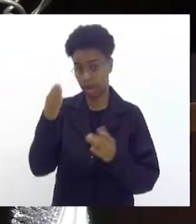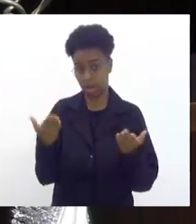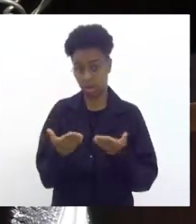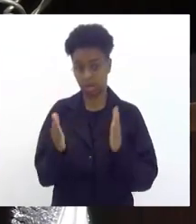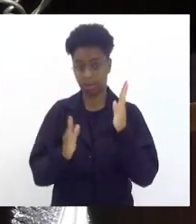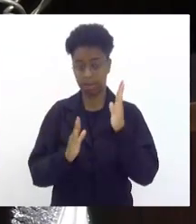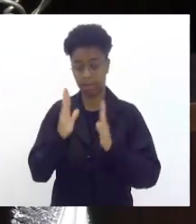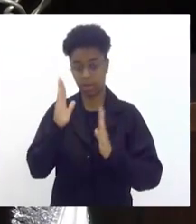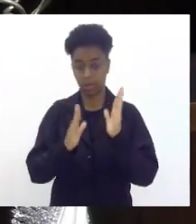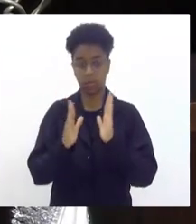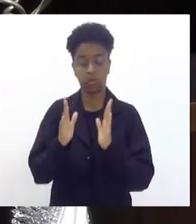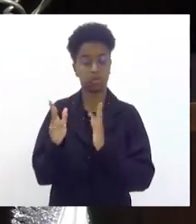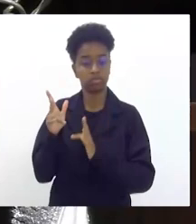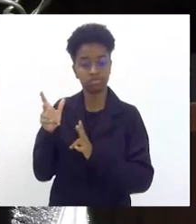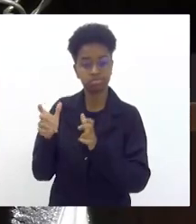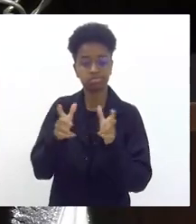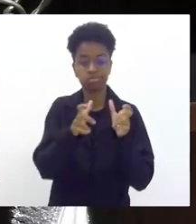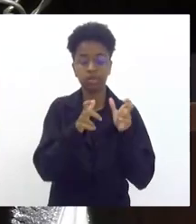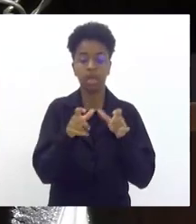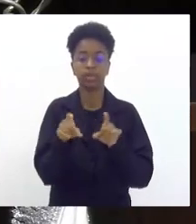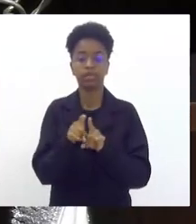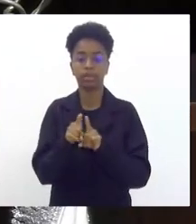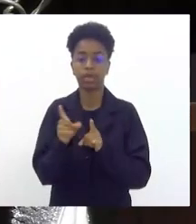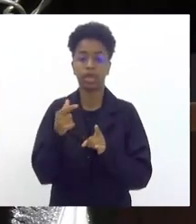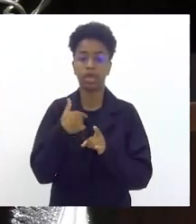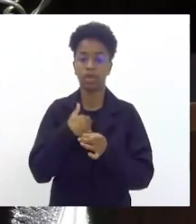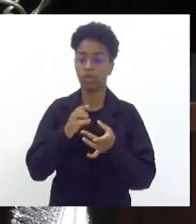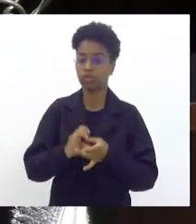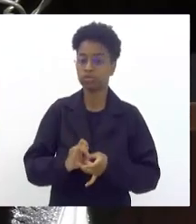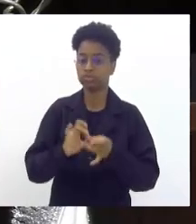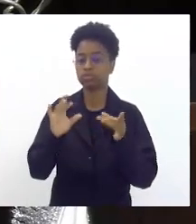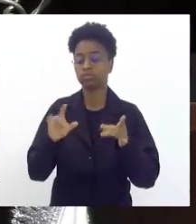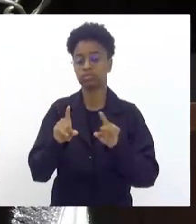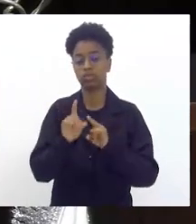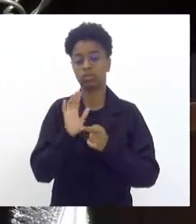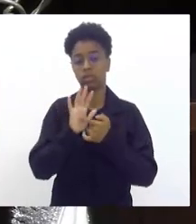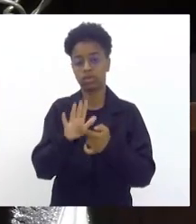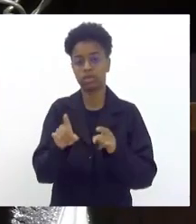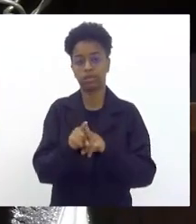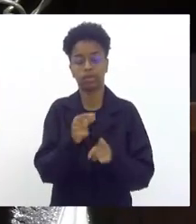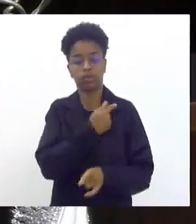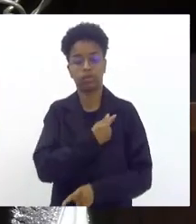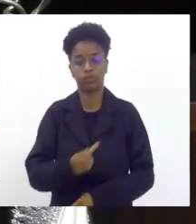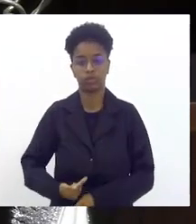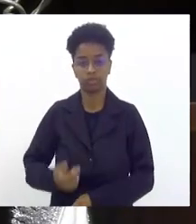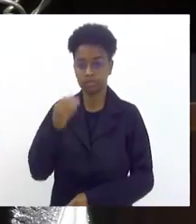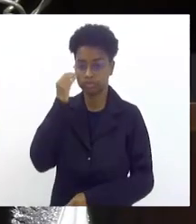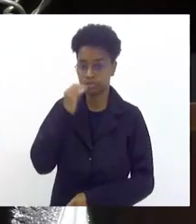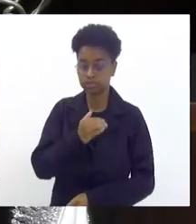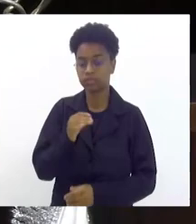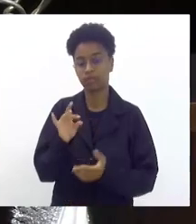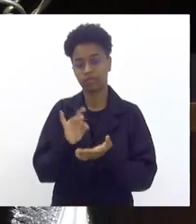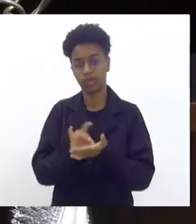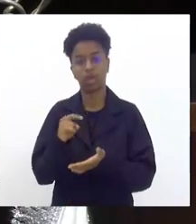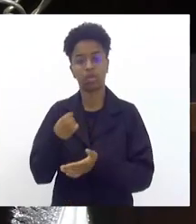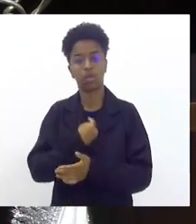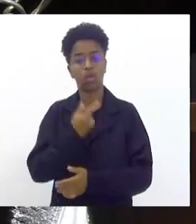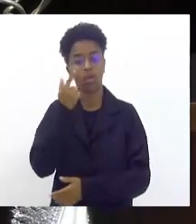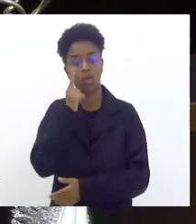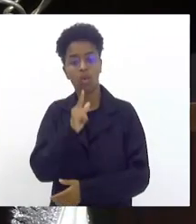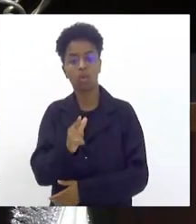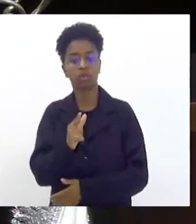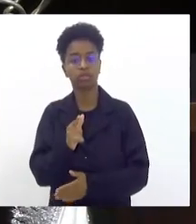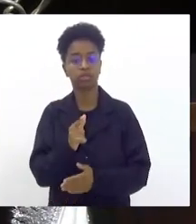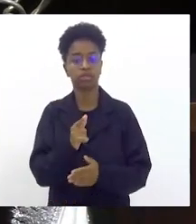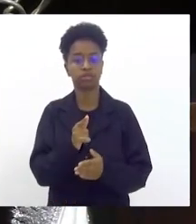e me colocando à disposição estou colocando à disposição o governo Cláudio Castro para que a gente possa de fato então dar todos os